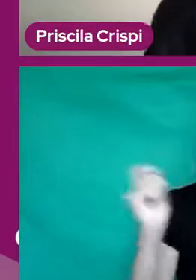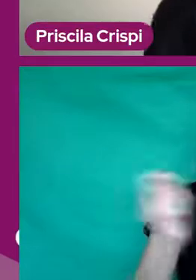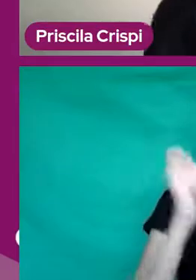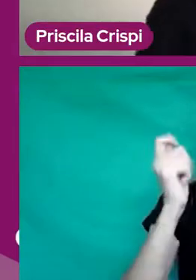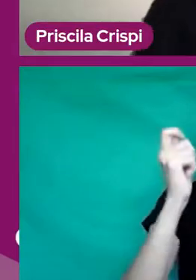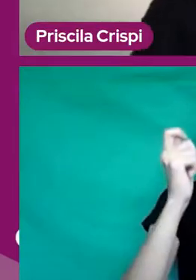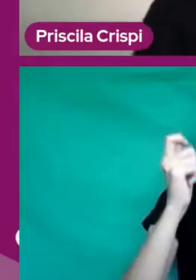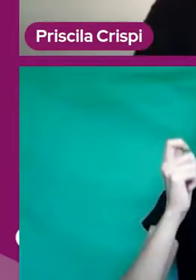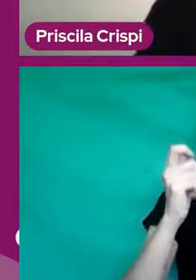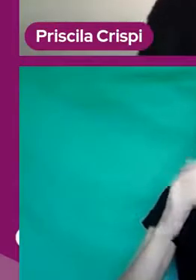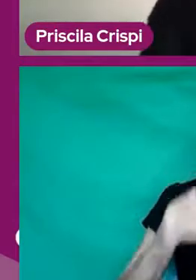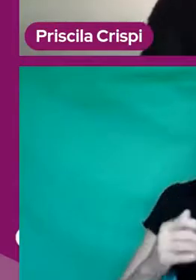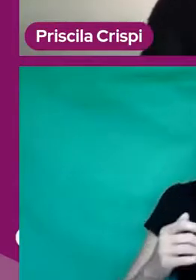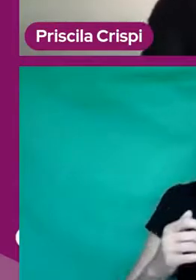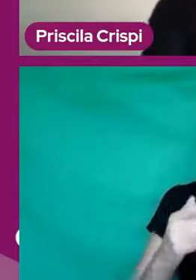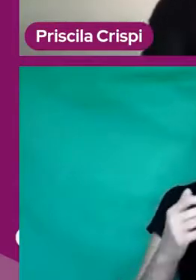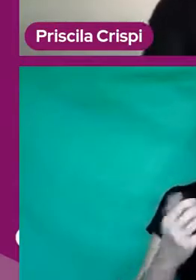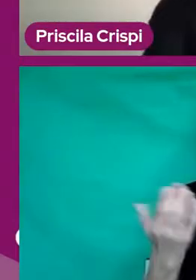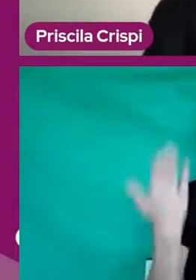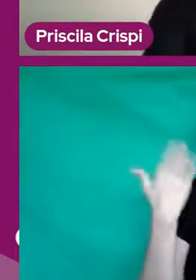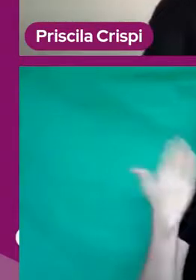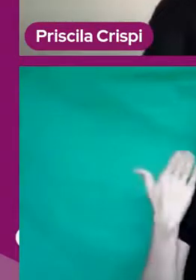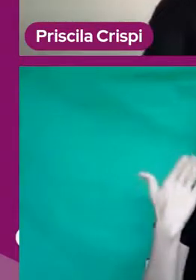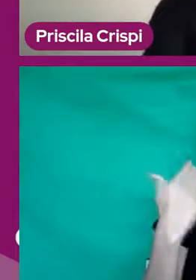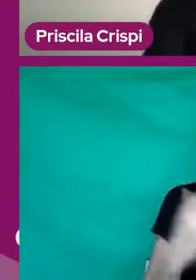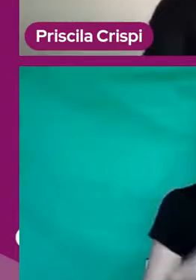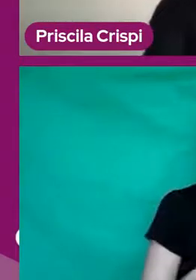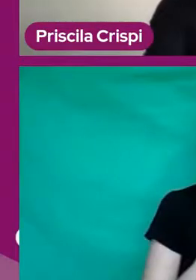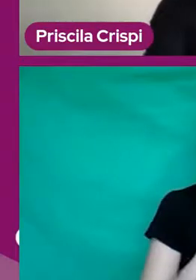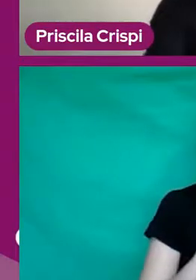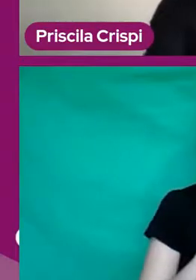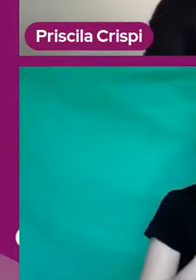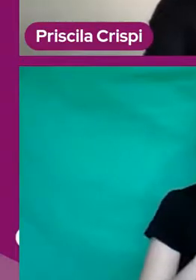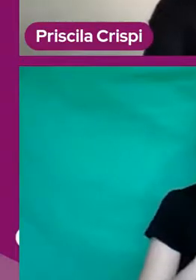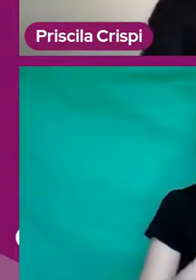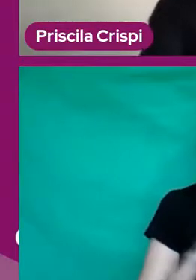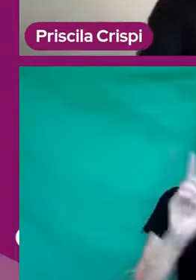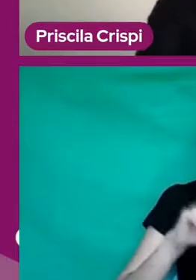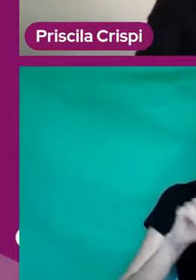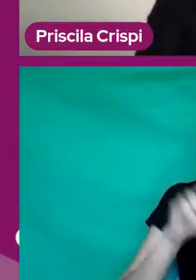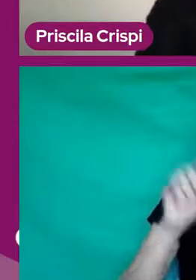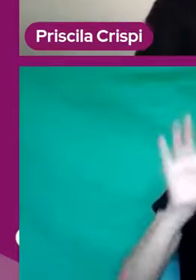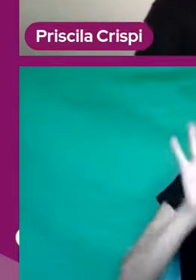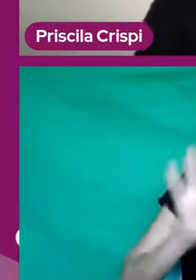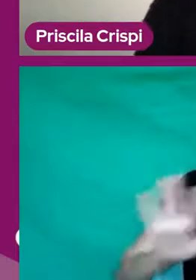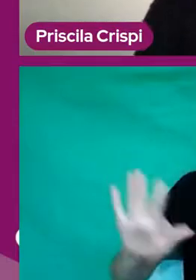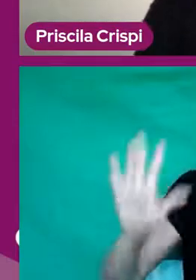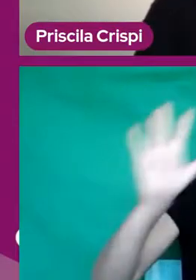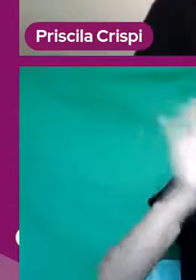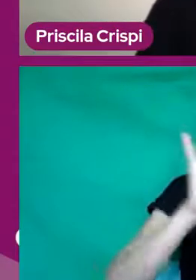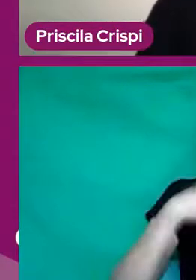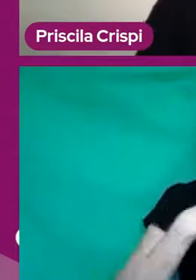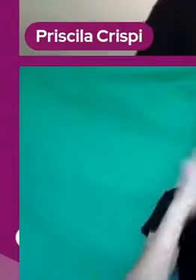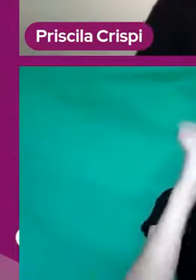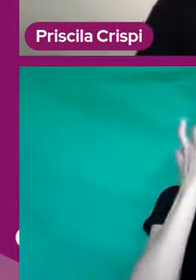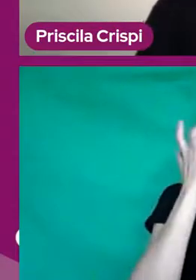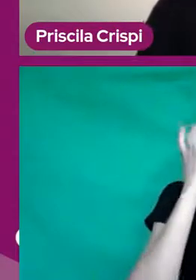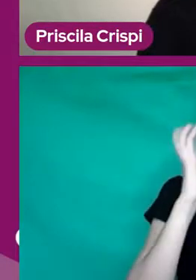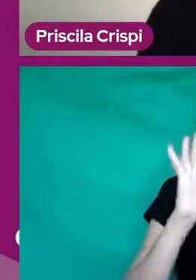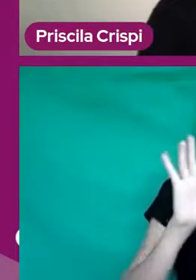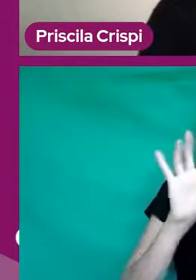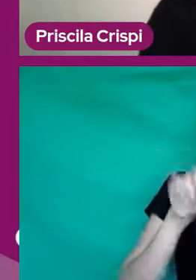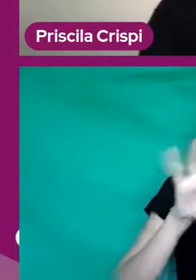melhor do que ele vinha acontecendo. E, de uma maneira geral, eu acho que é isso. eu